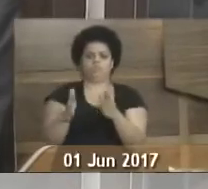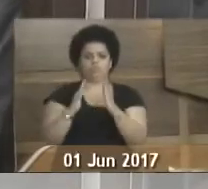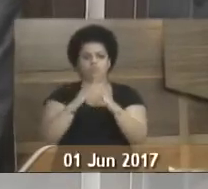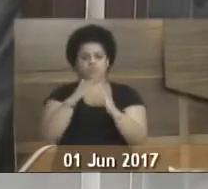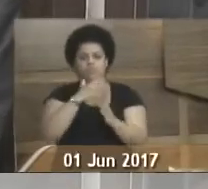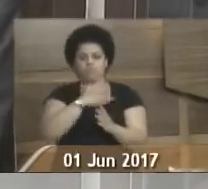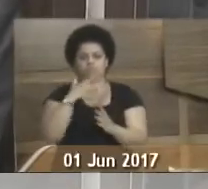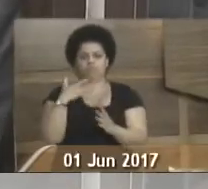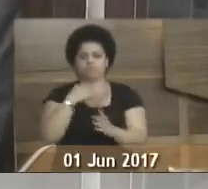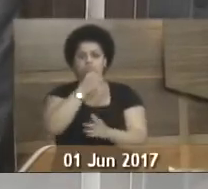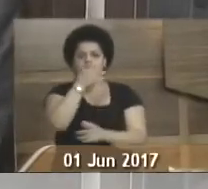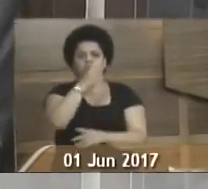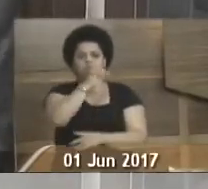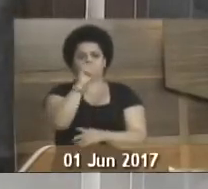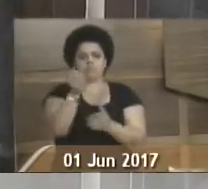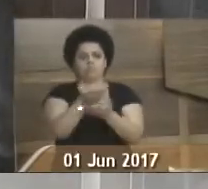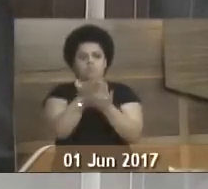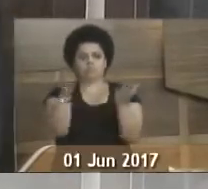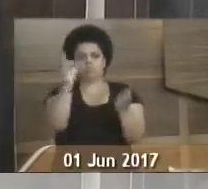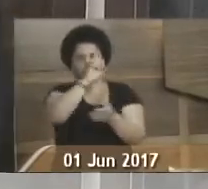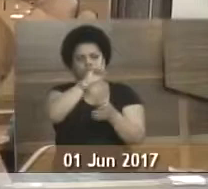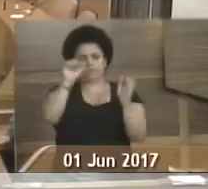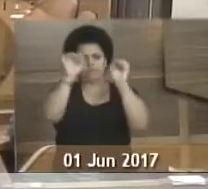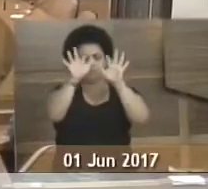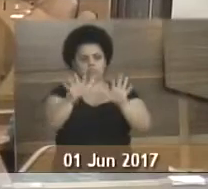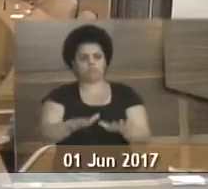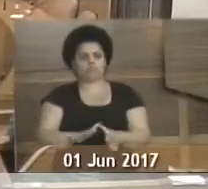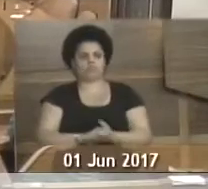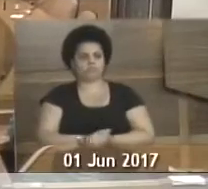abandonado. Bom dia a todos vocês, e fiquem todos com Deus.